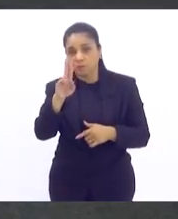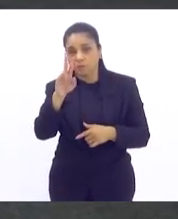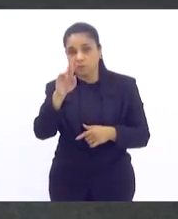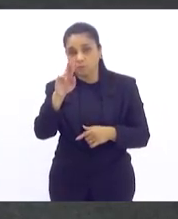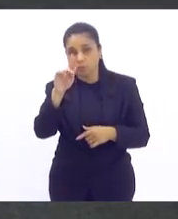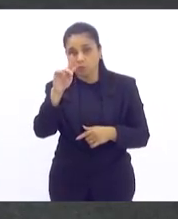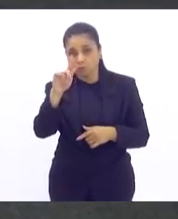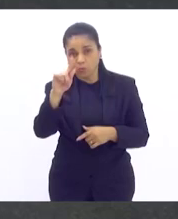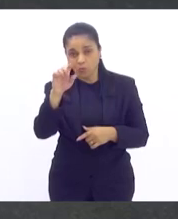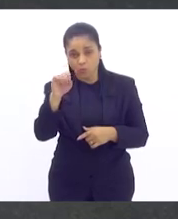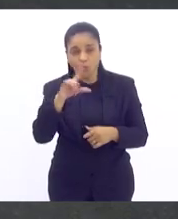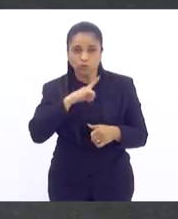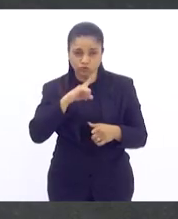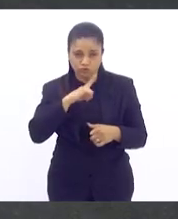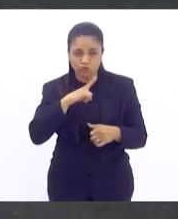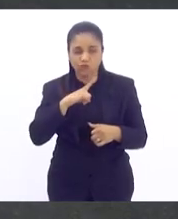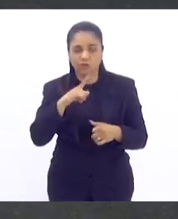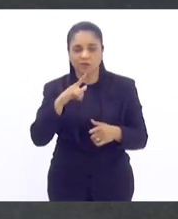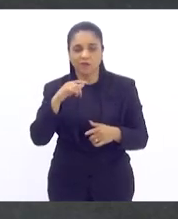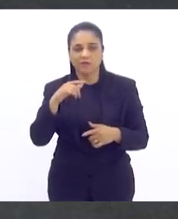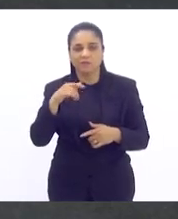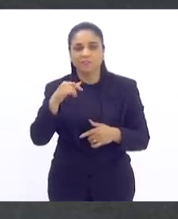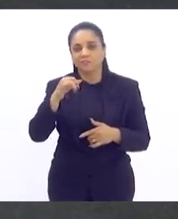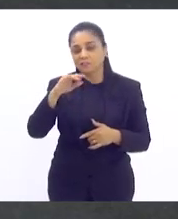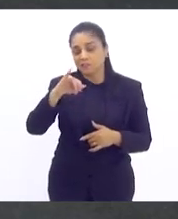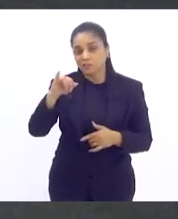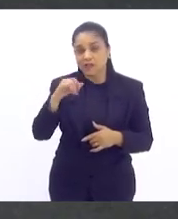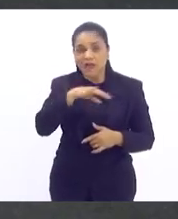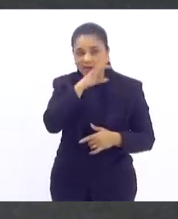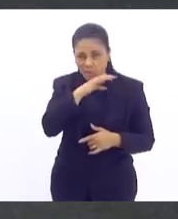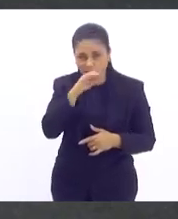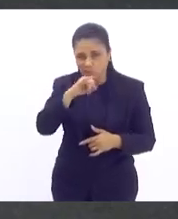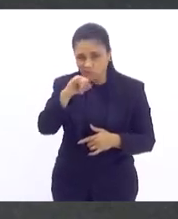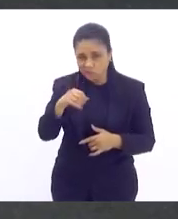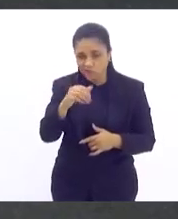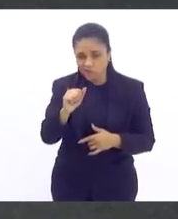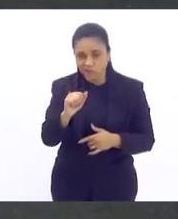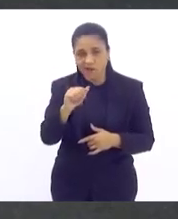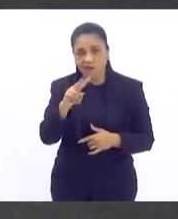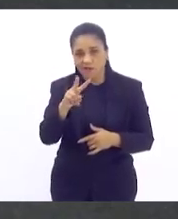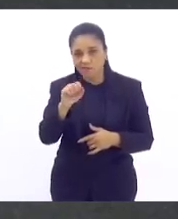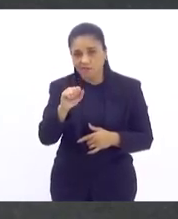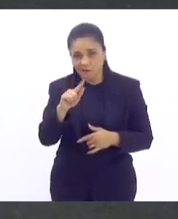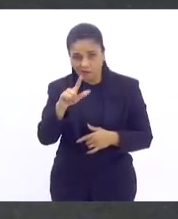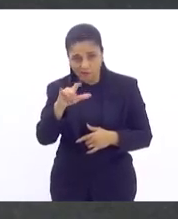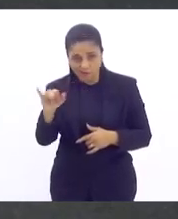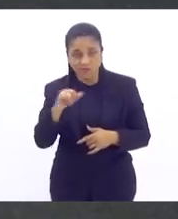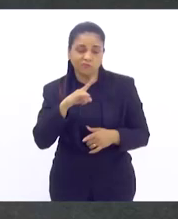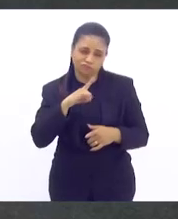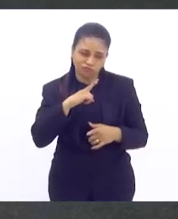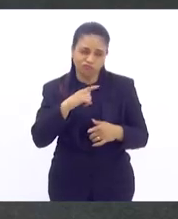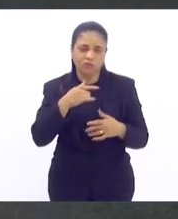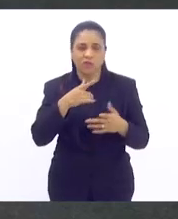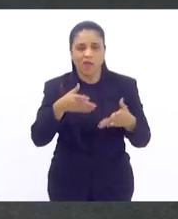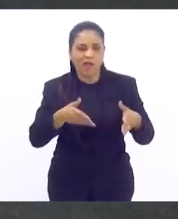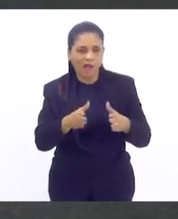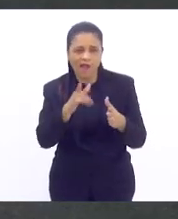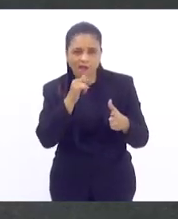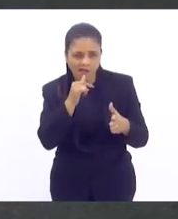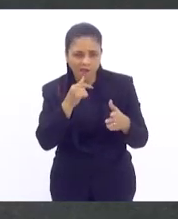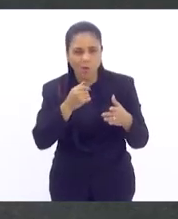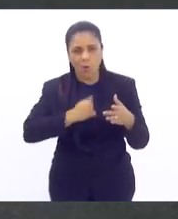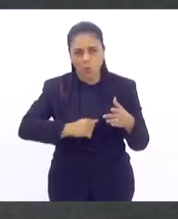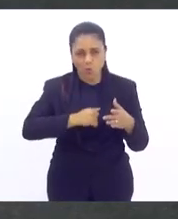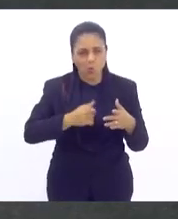Imagina, os dejetos iam para os rios, todos limpos, poluíam aquilo tudo. A gente notificou para eles tirarem, estavam ameaçando o parque,